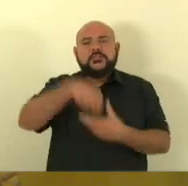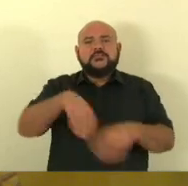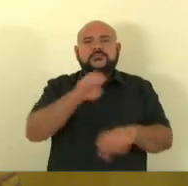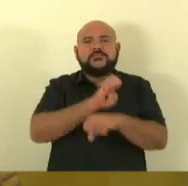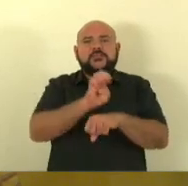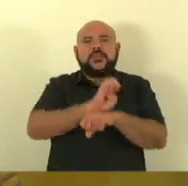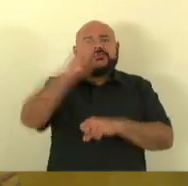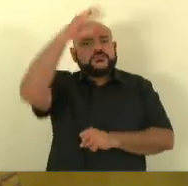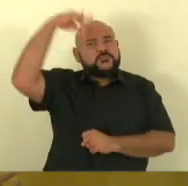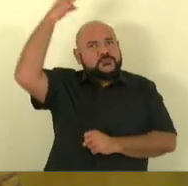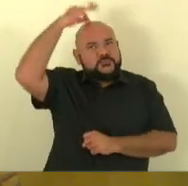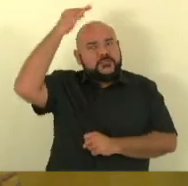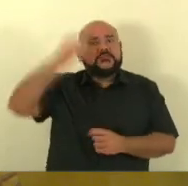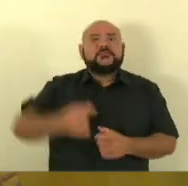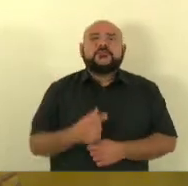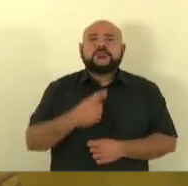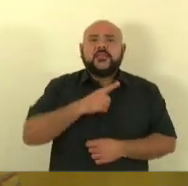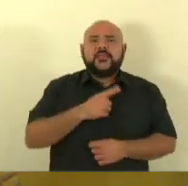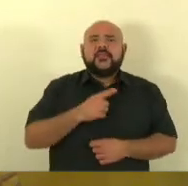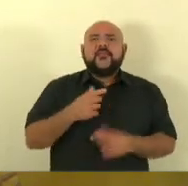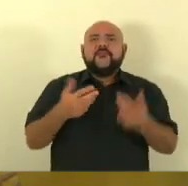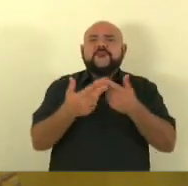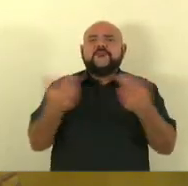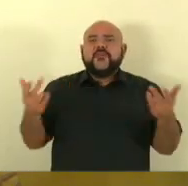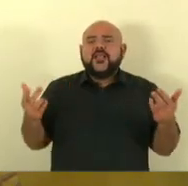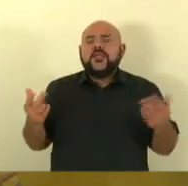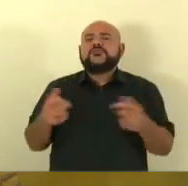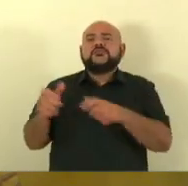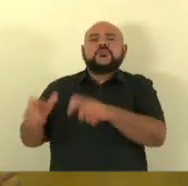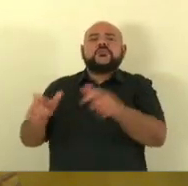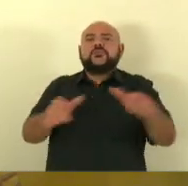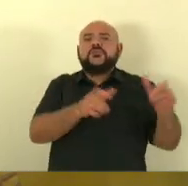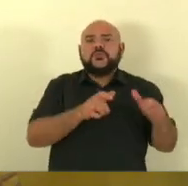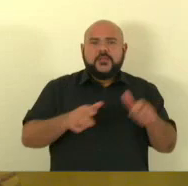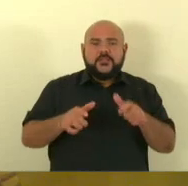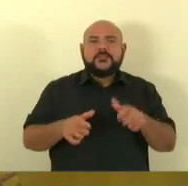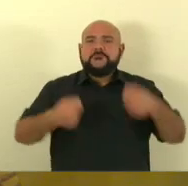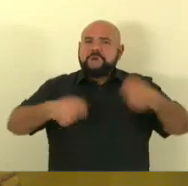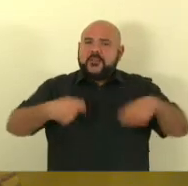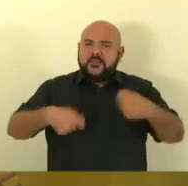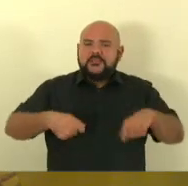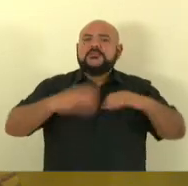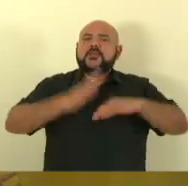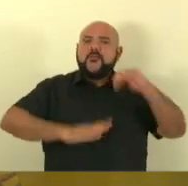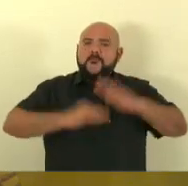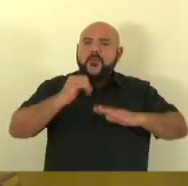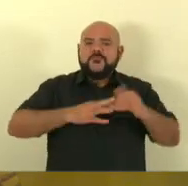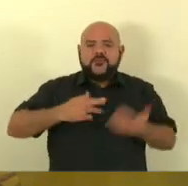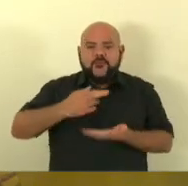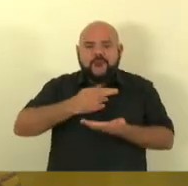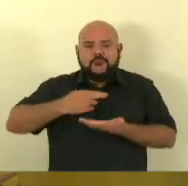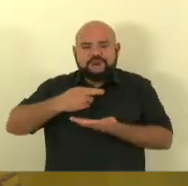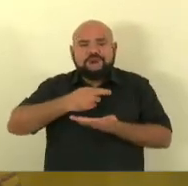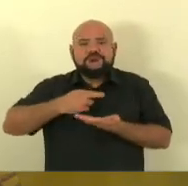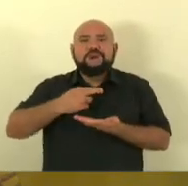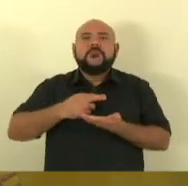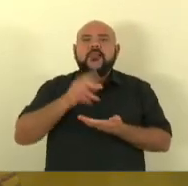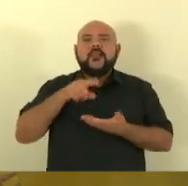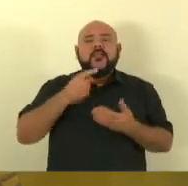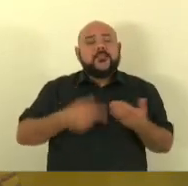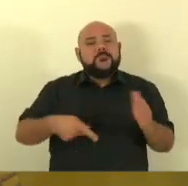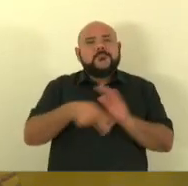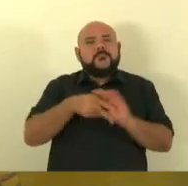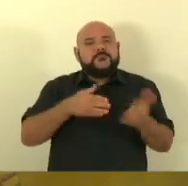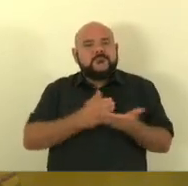nós temos aí diversas unidades em que depende desse profissional nós temos o profissional concursado